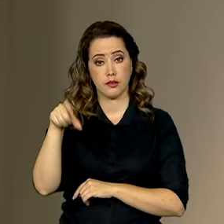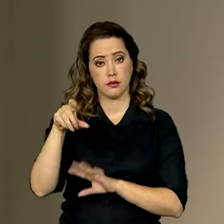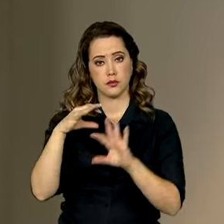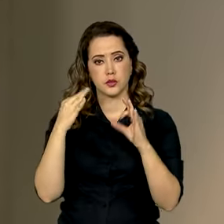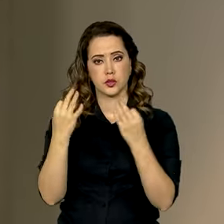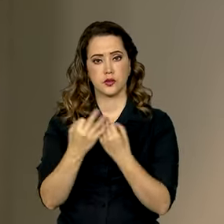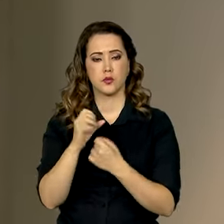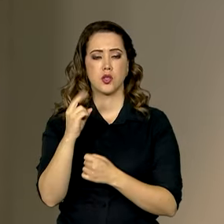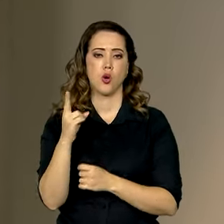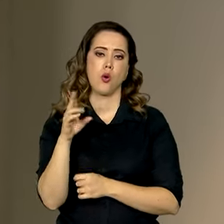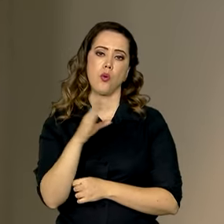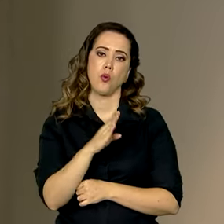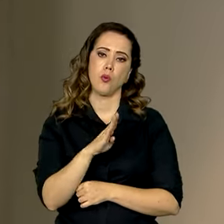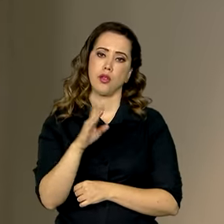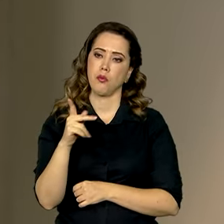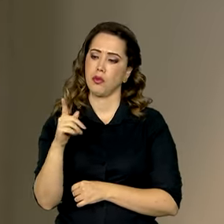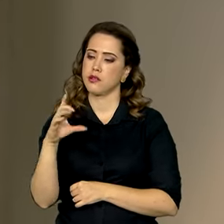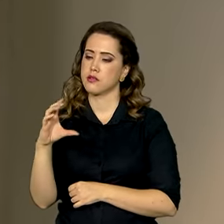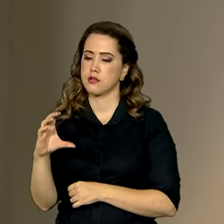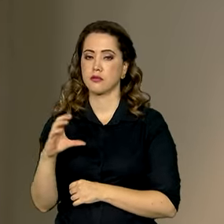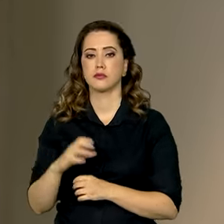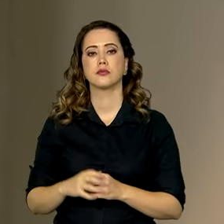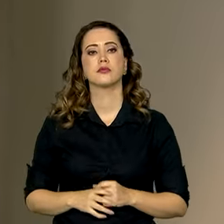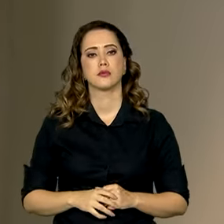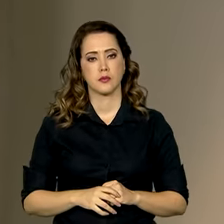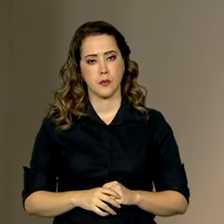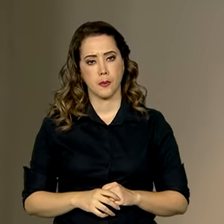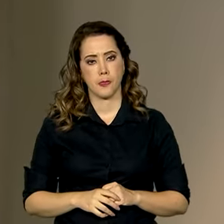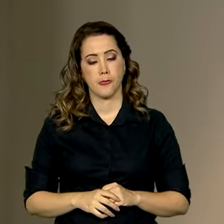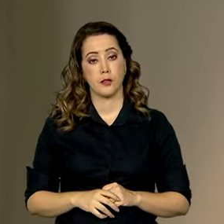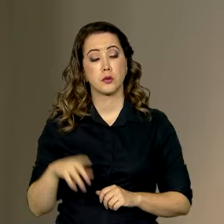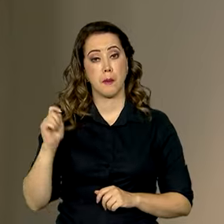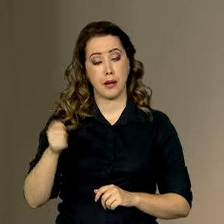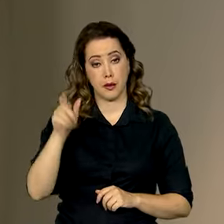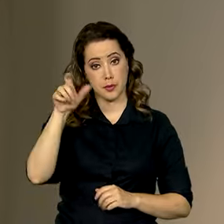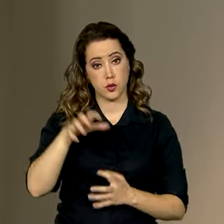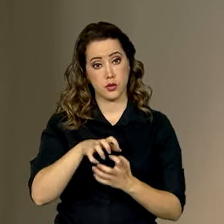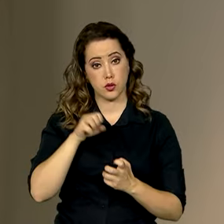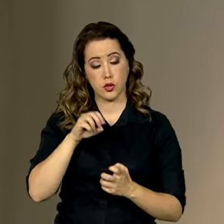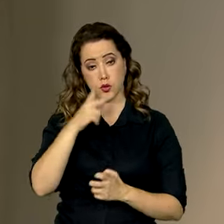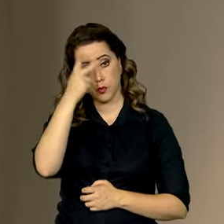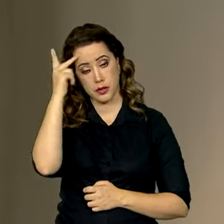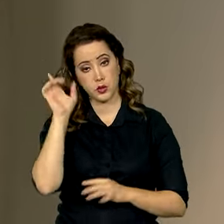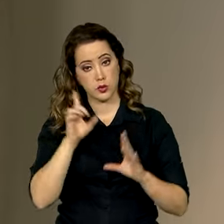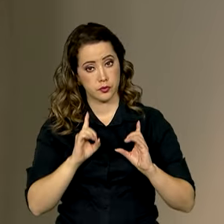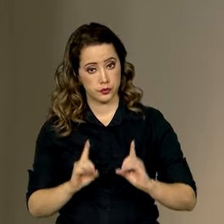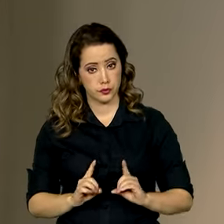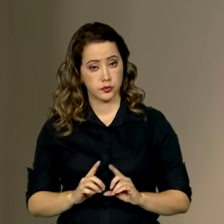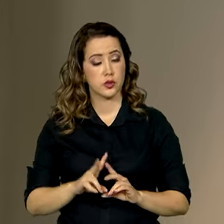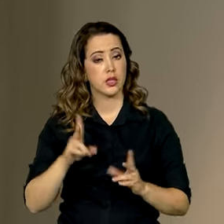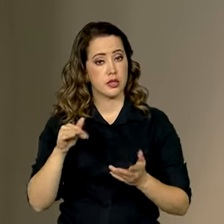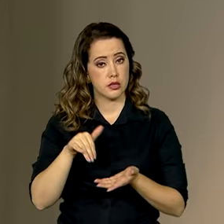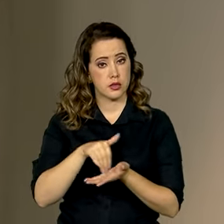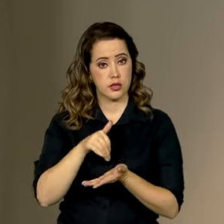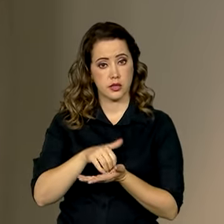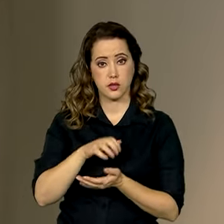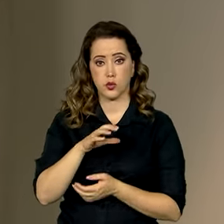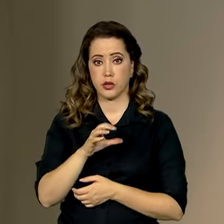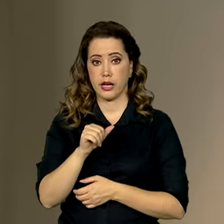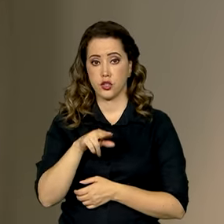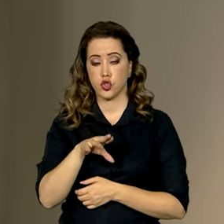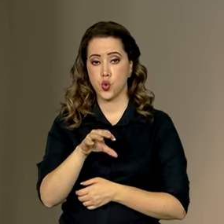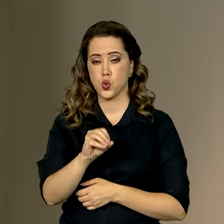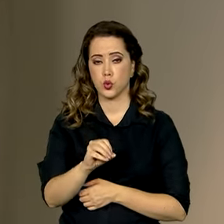Família ou o benefício de prestação continuada, o BPC, pago a idosos e pessoas com deficiência que estão no